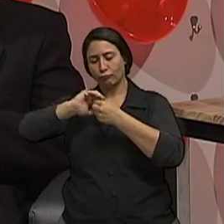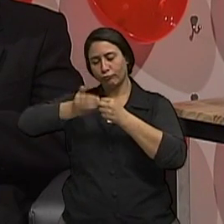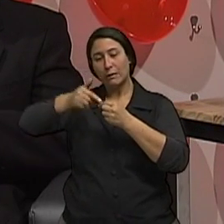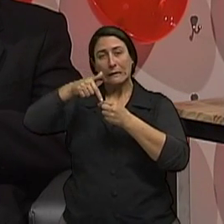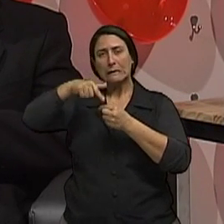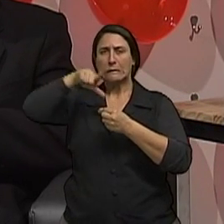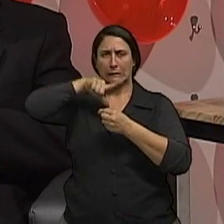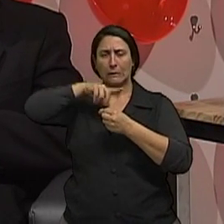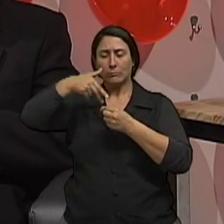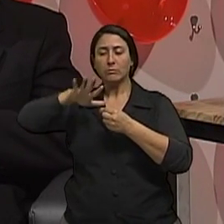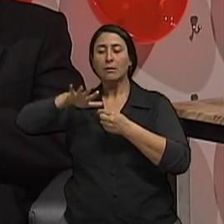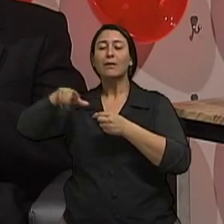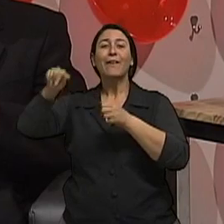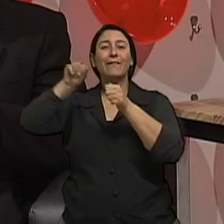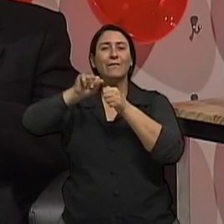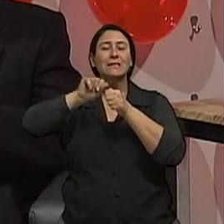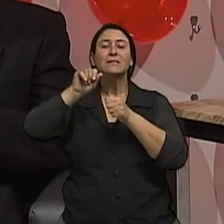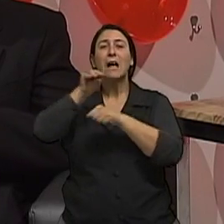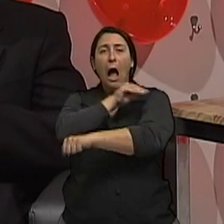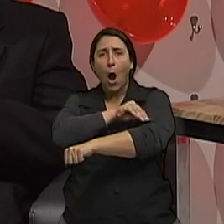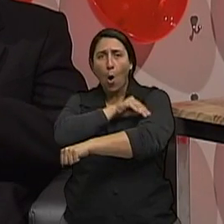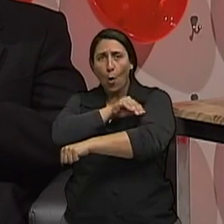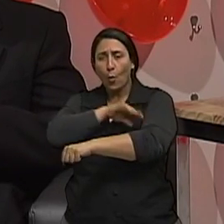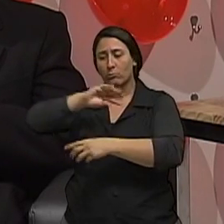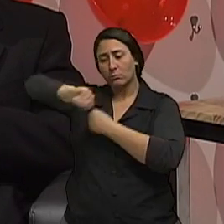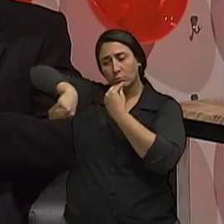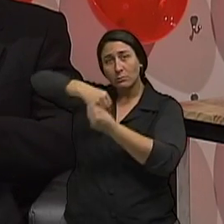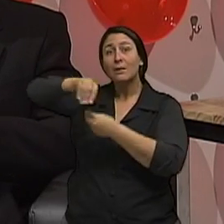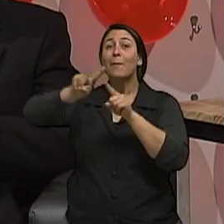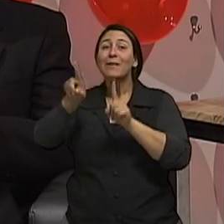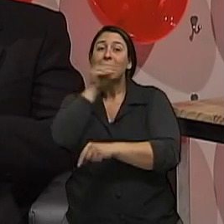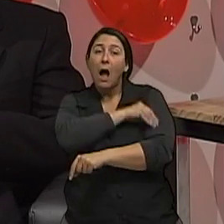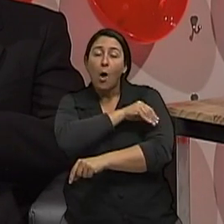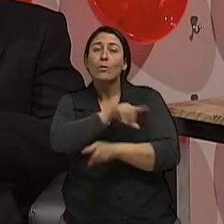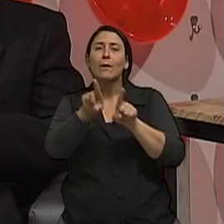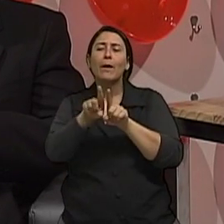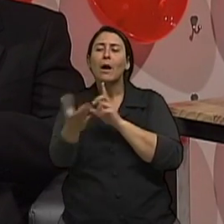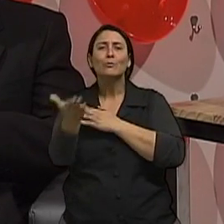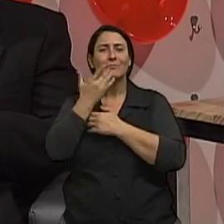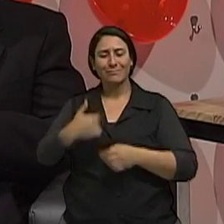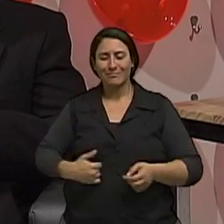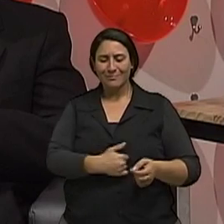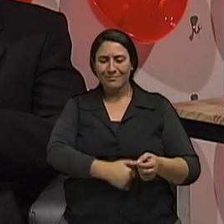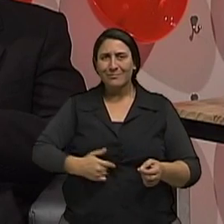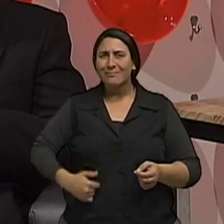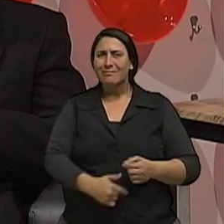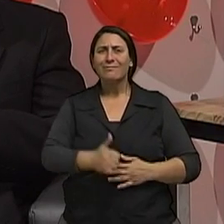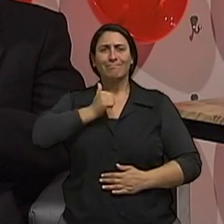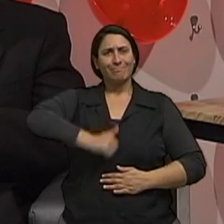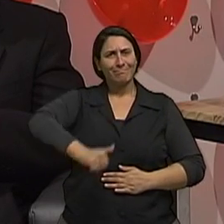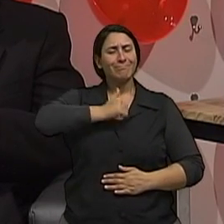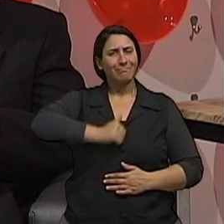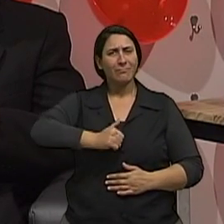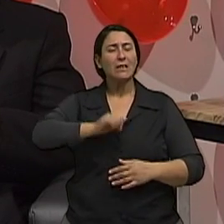absorção dessas substâncias no intestino. E por isso que o vinho seria mais salvo. E outra coisa é que o suco de uva é extremamente